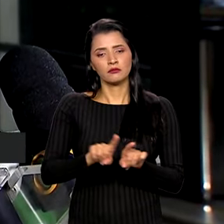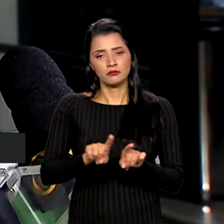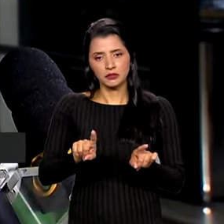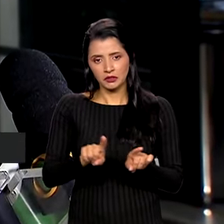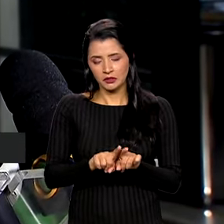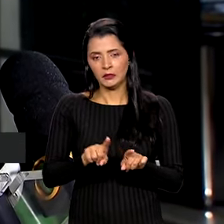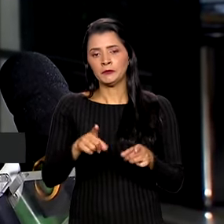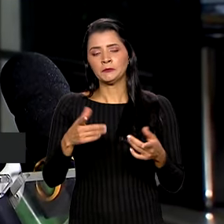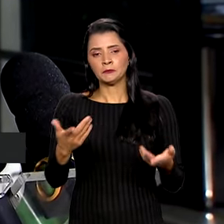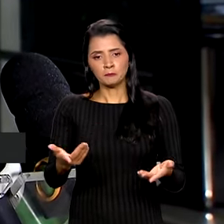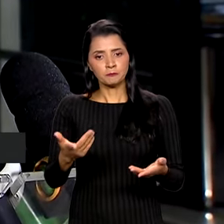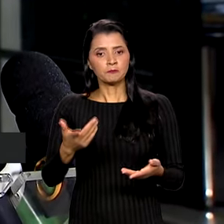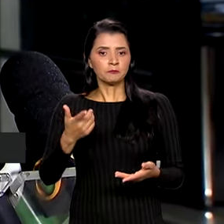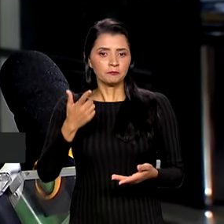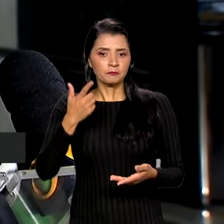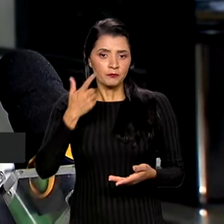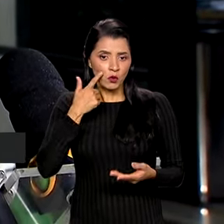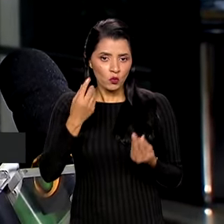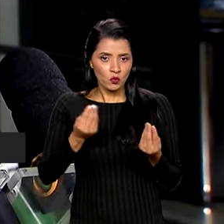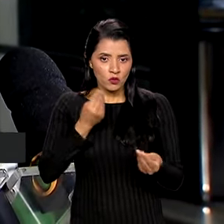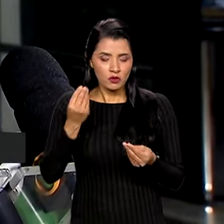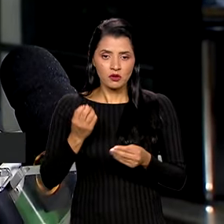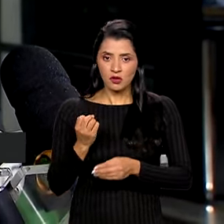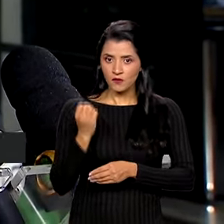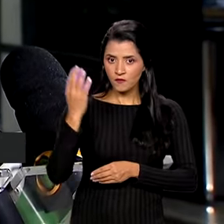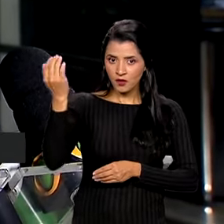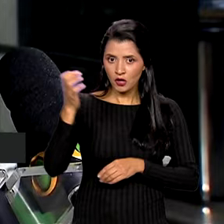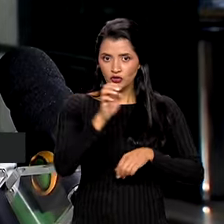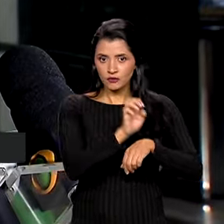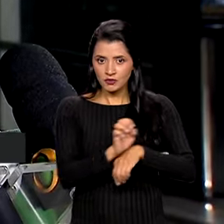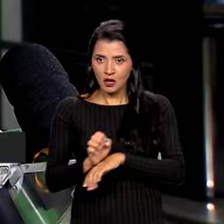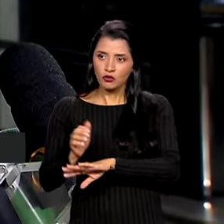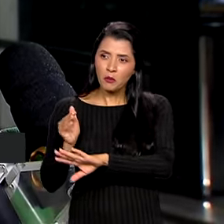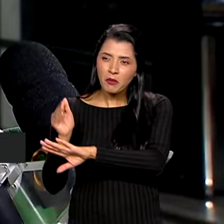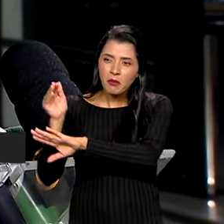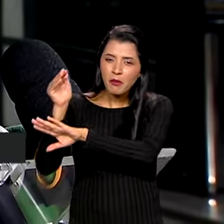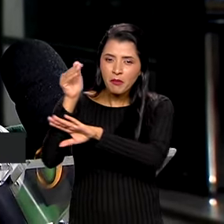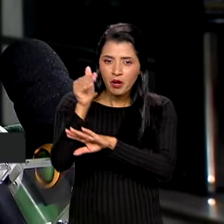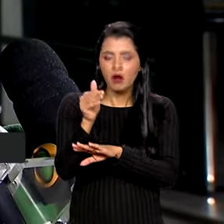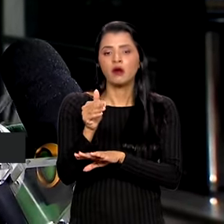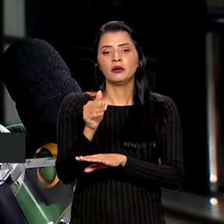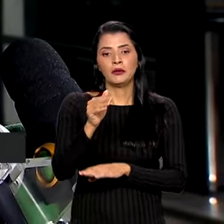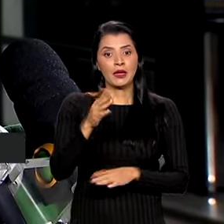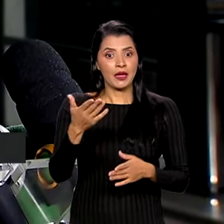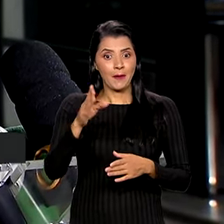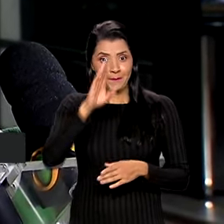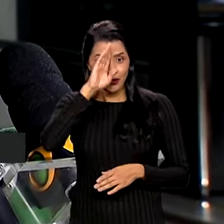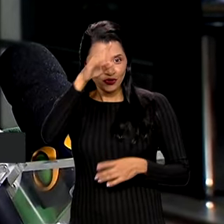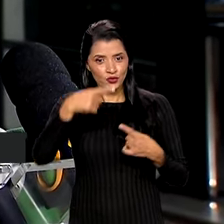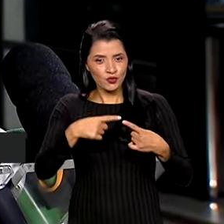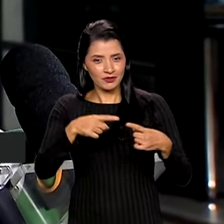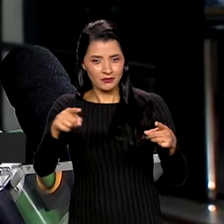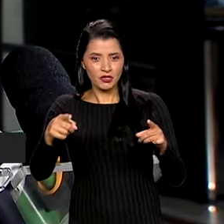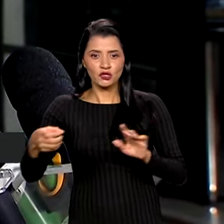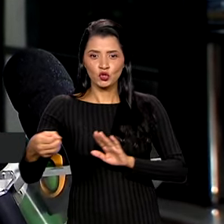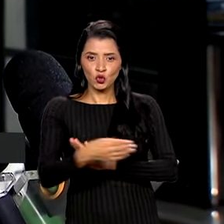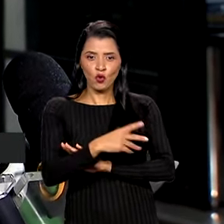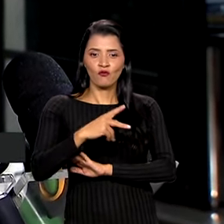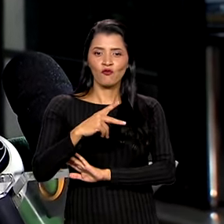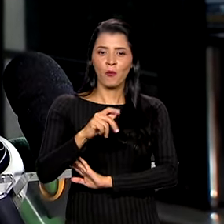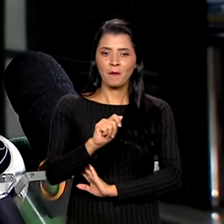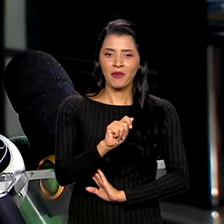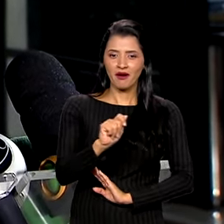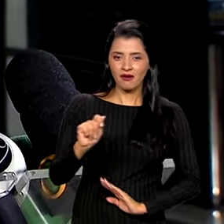né? De forma bastante intensa as viagens nos estados, principalmente a partir do lançamento do novo PAC,